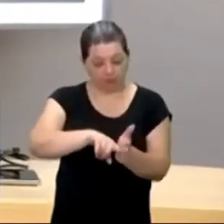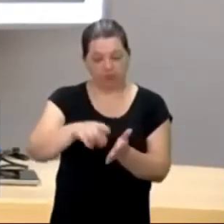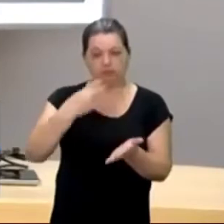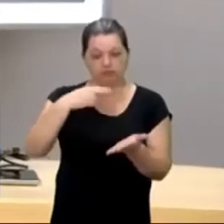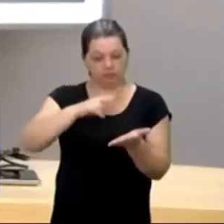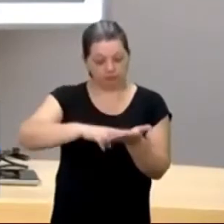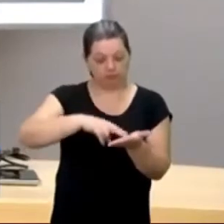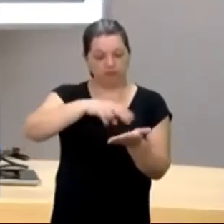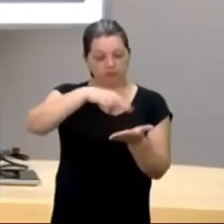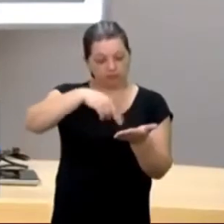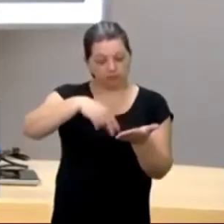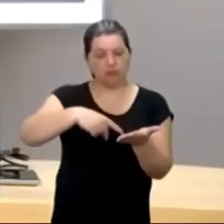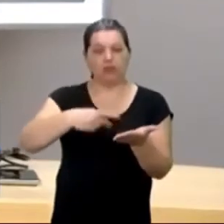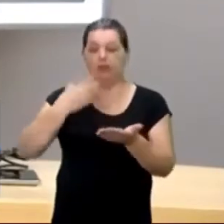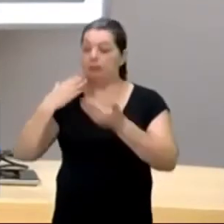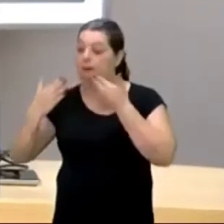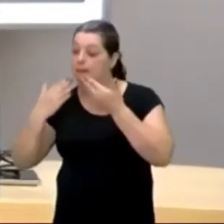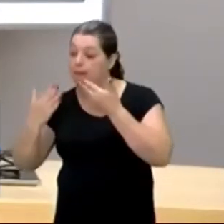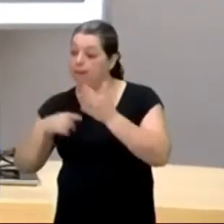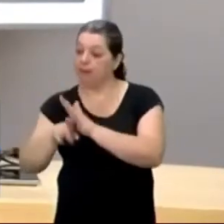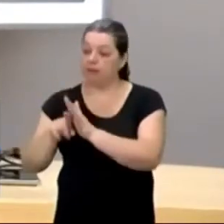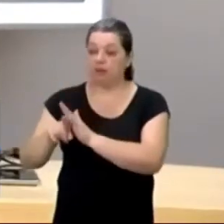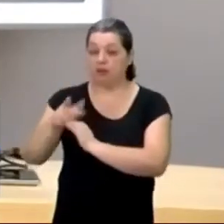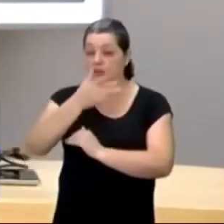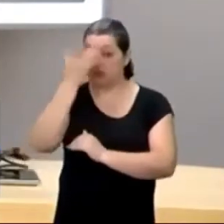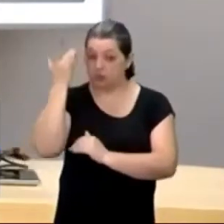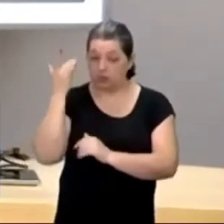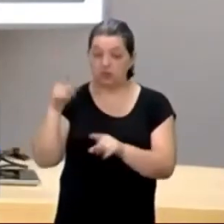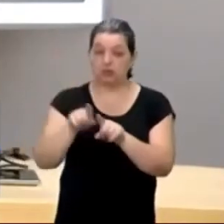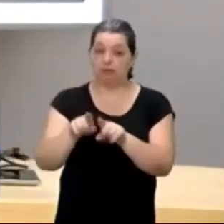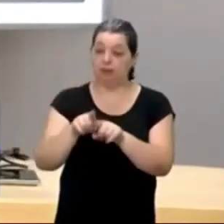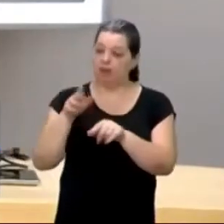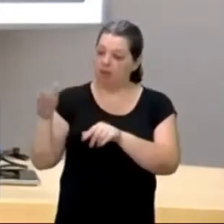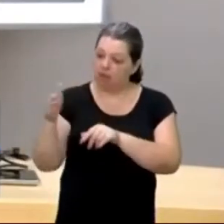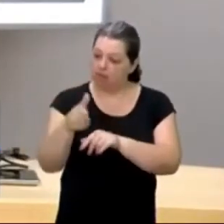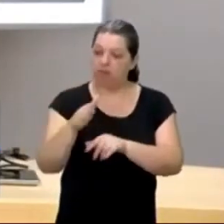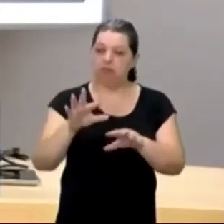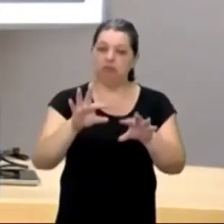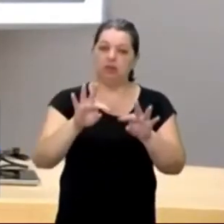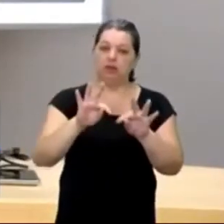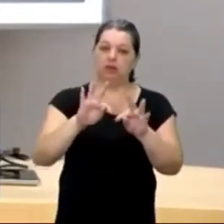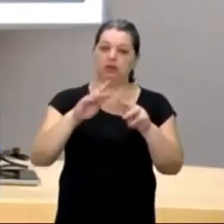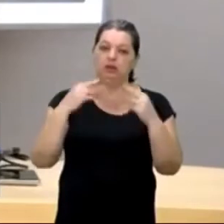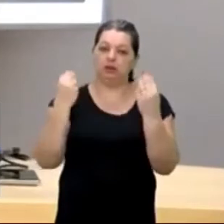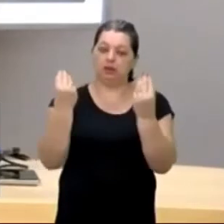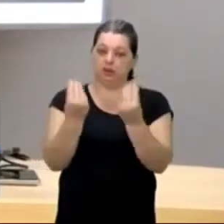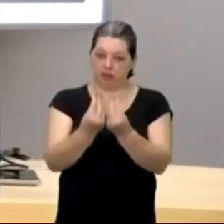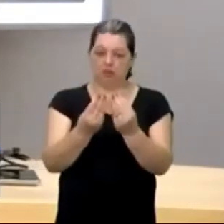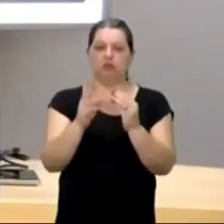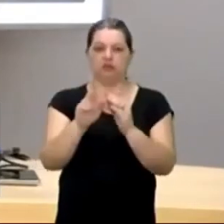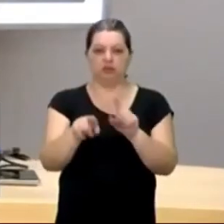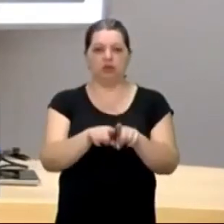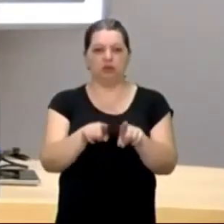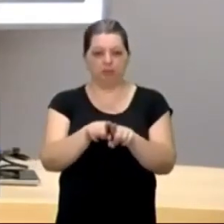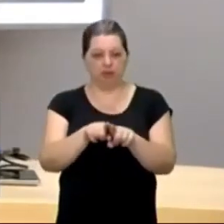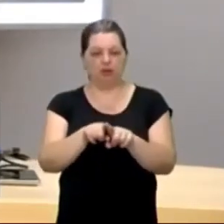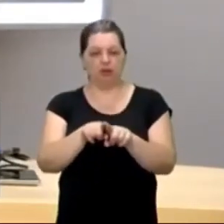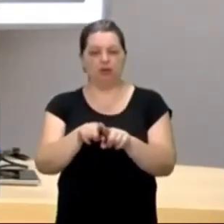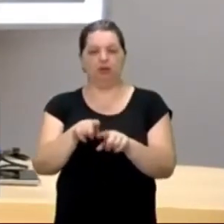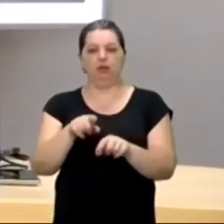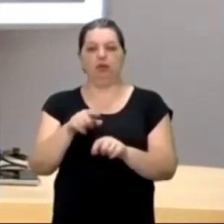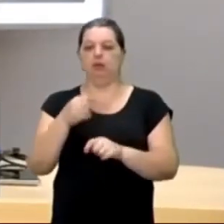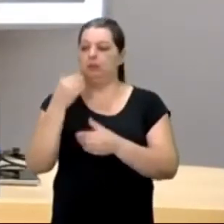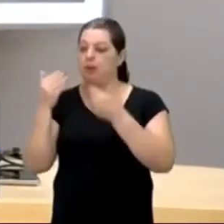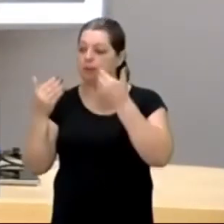conversando com pessoas, indo até as tribos, indo até as comunidades indígenas, conversando com, com eles, com os indígenas, conversando com eles,